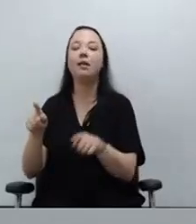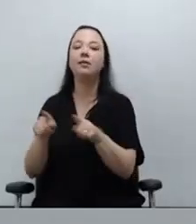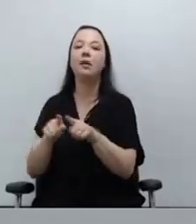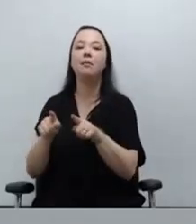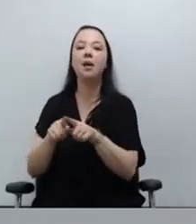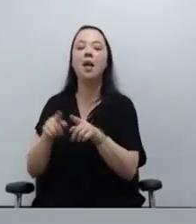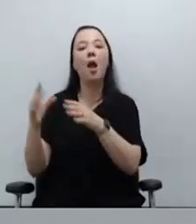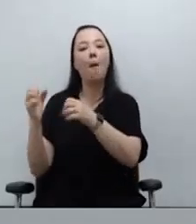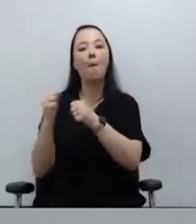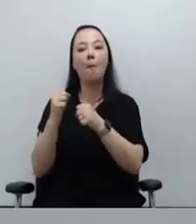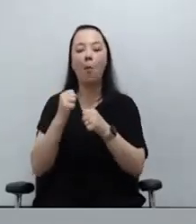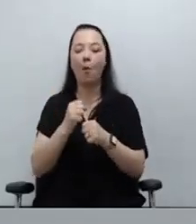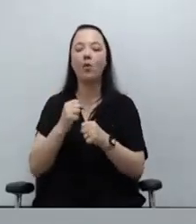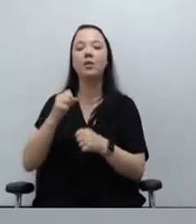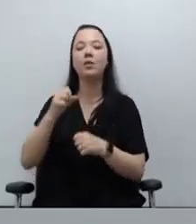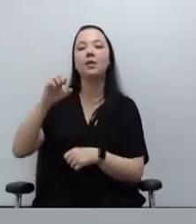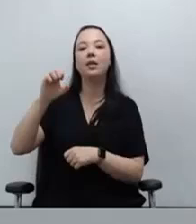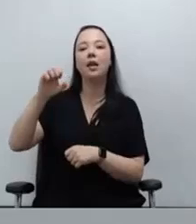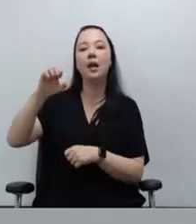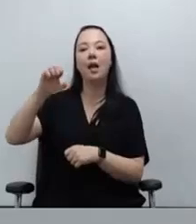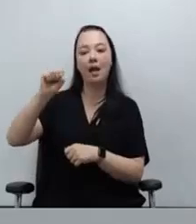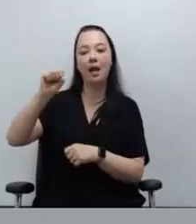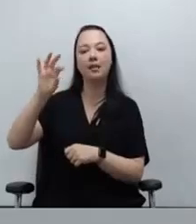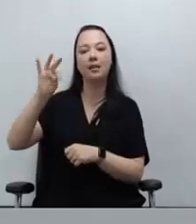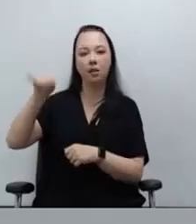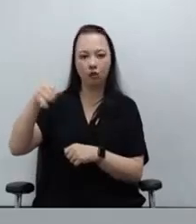ministro Herman Benjamin na presidência do STJ.